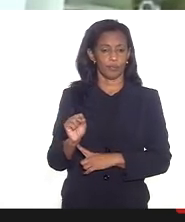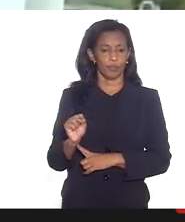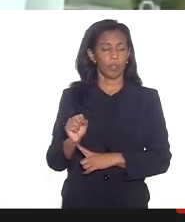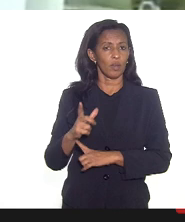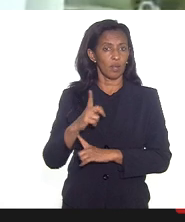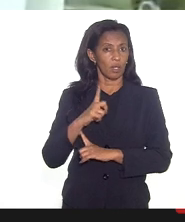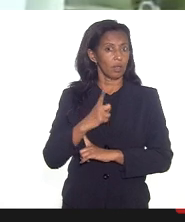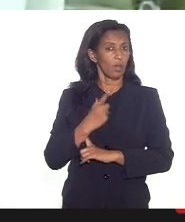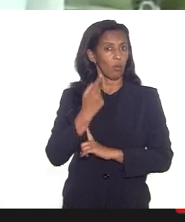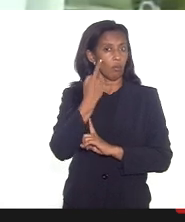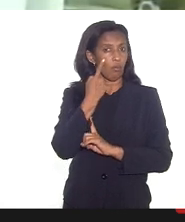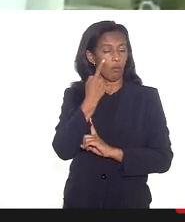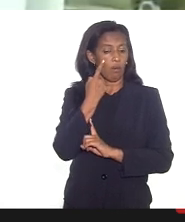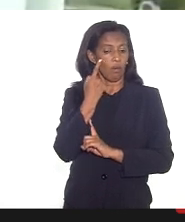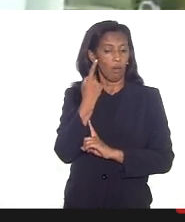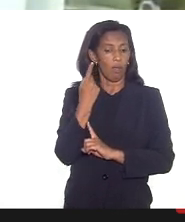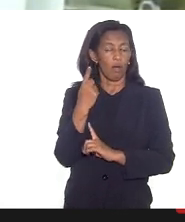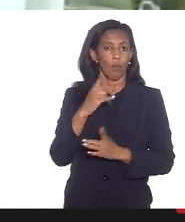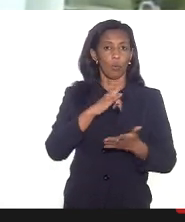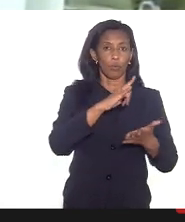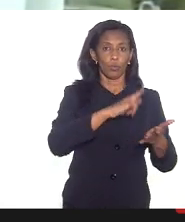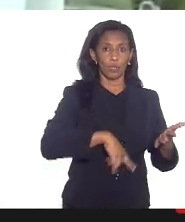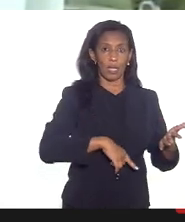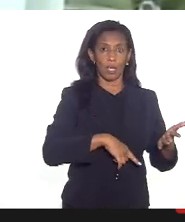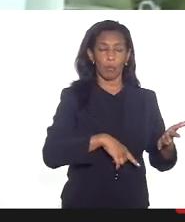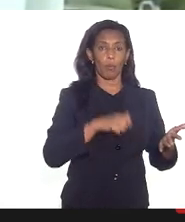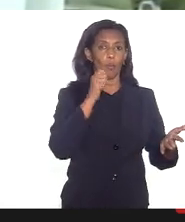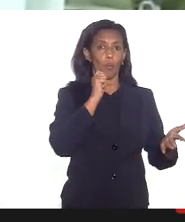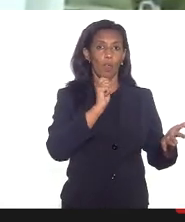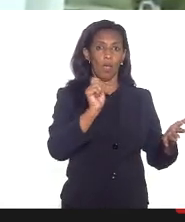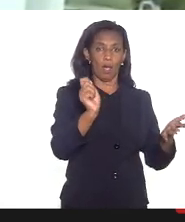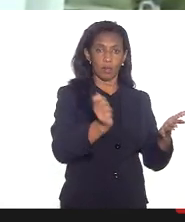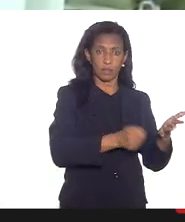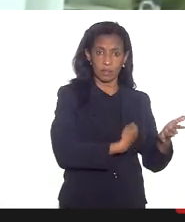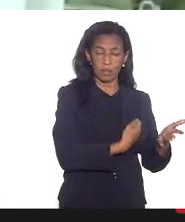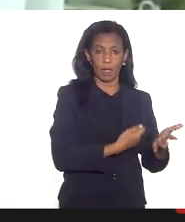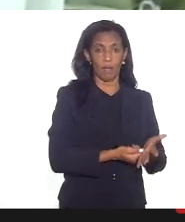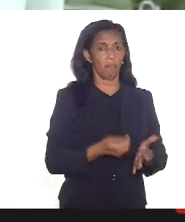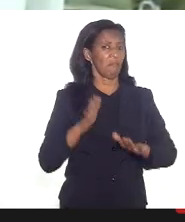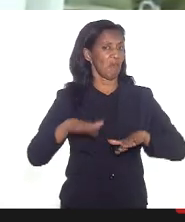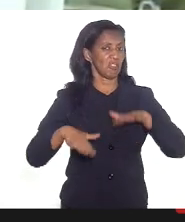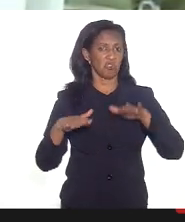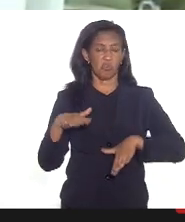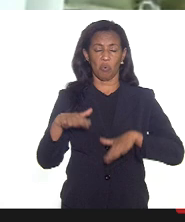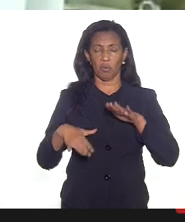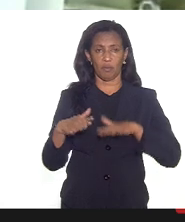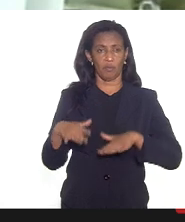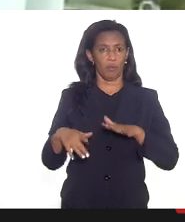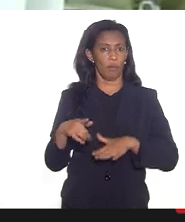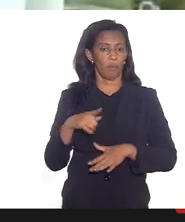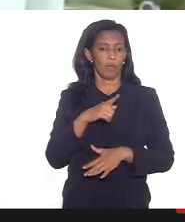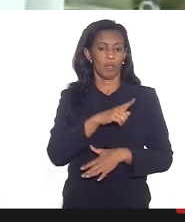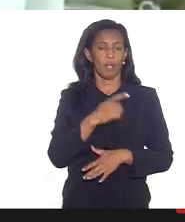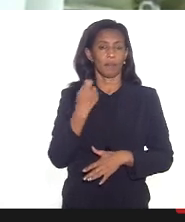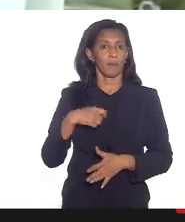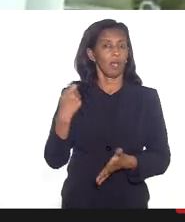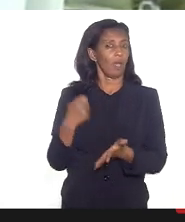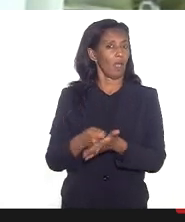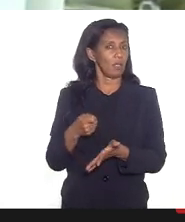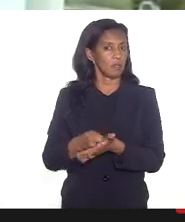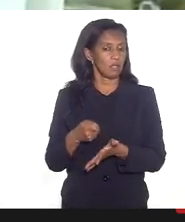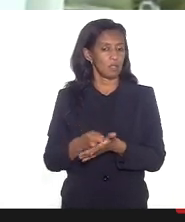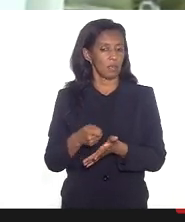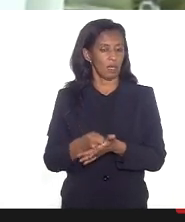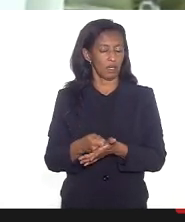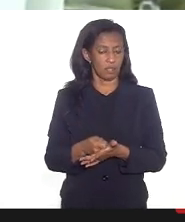providenciando aquele termo para a gestante assinar mas de qualquer forma está tendo uma exigência